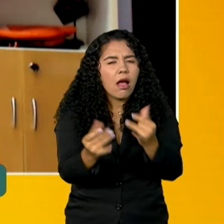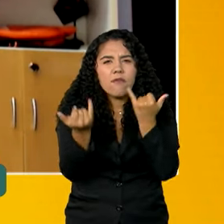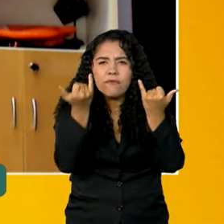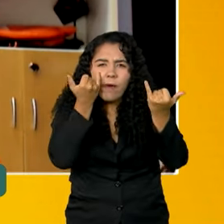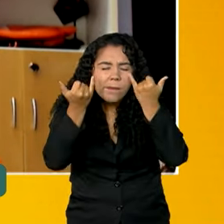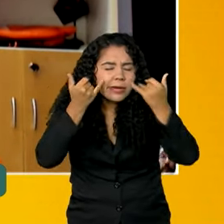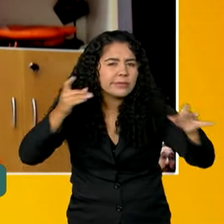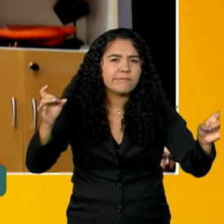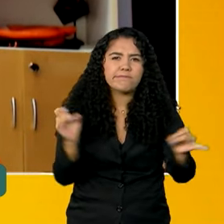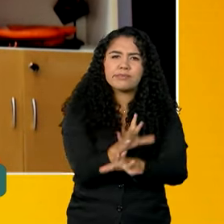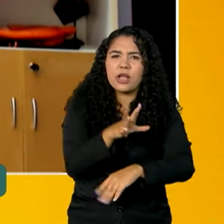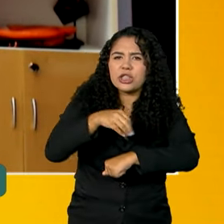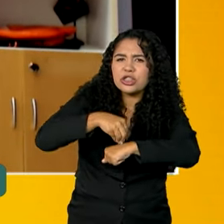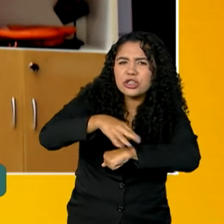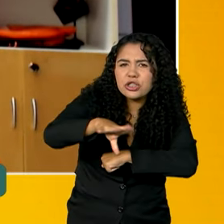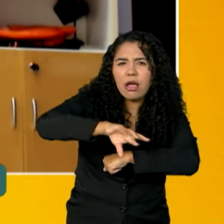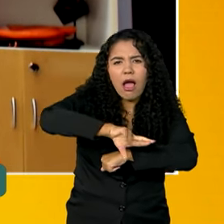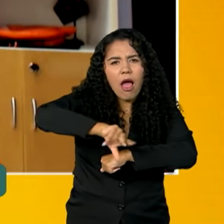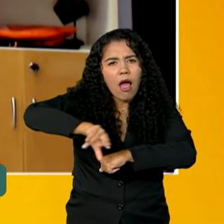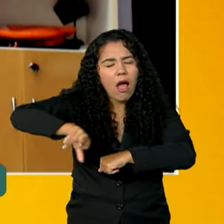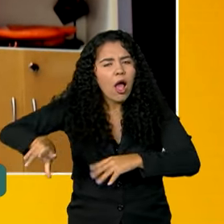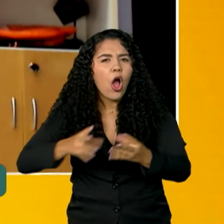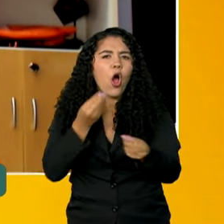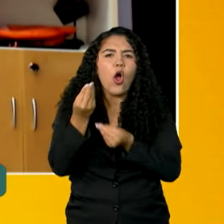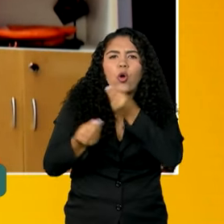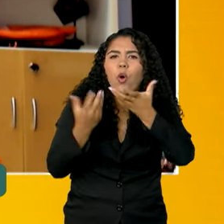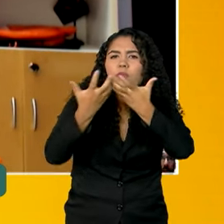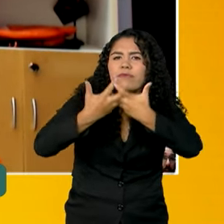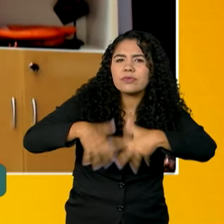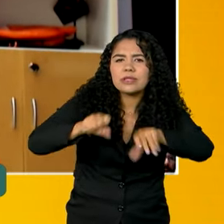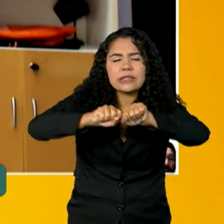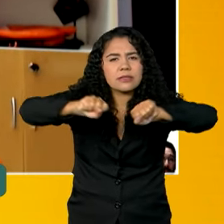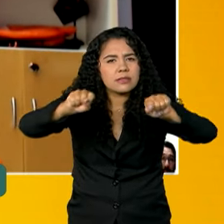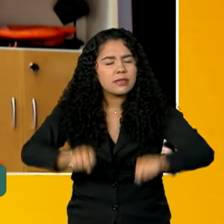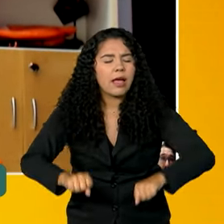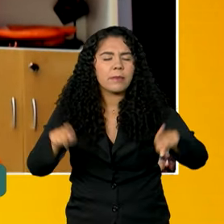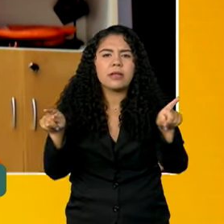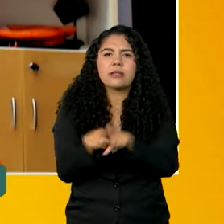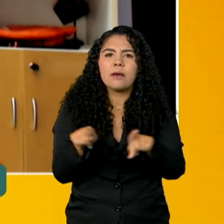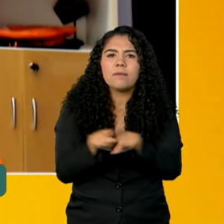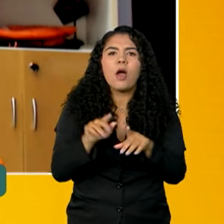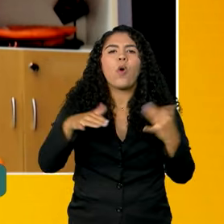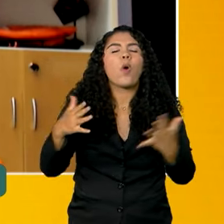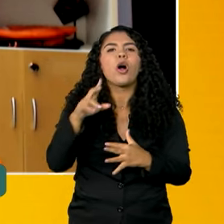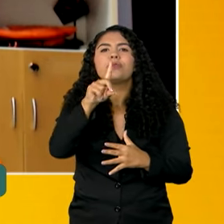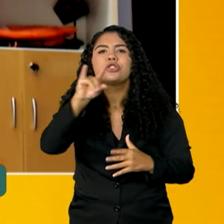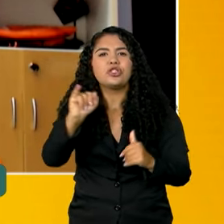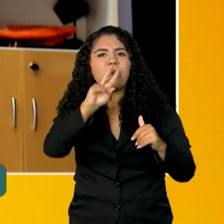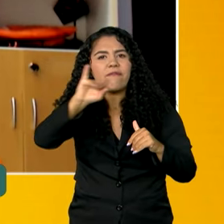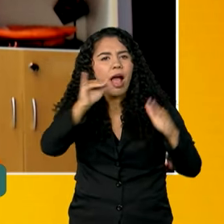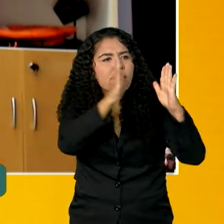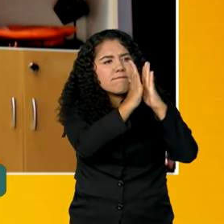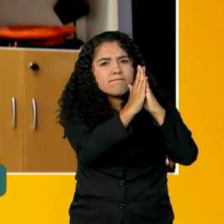dicas, vídeos de como o sistema vai funcionar, datas também de expansão que a gente tem trabalhando. Então,